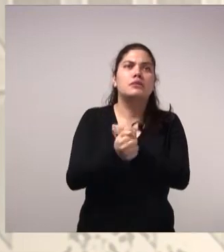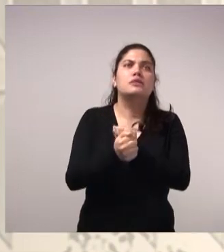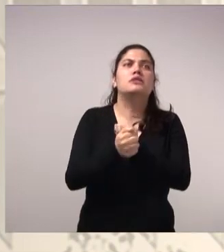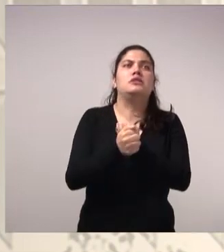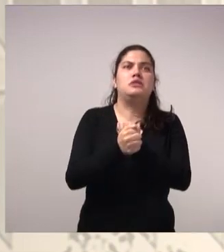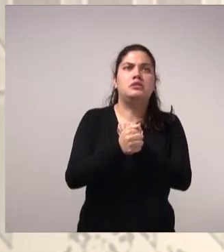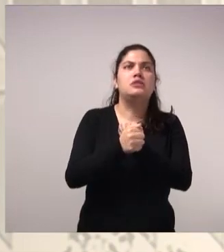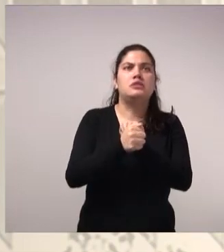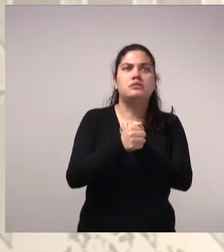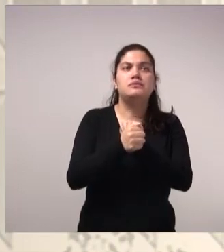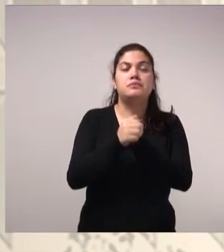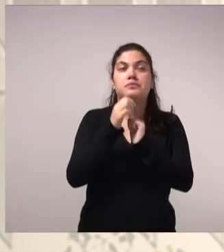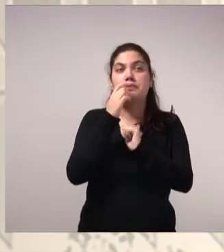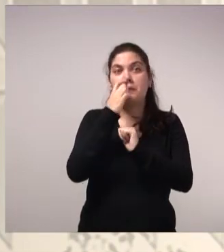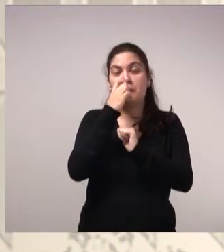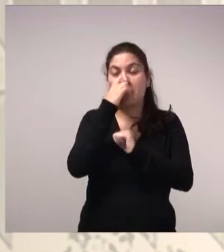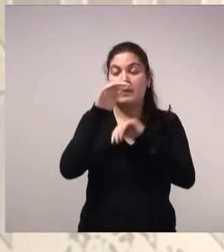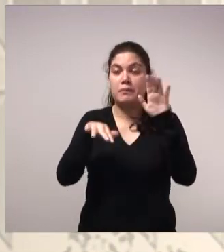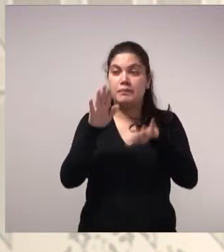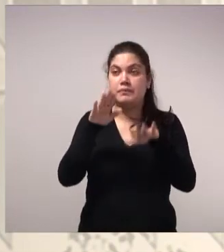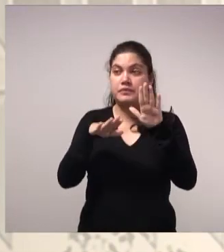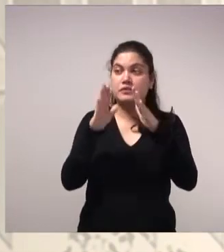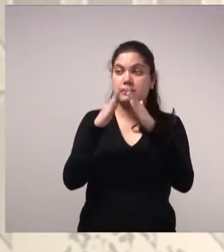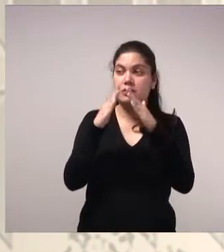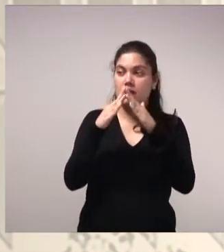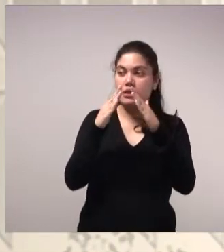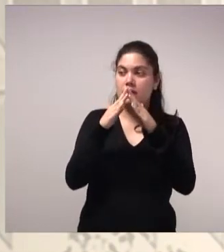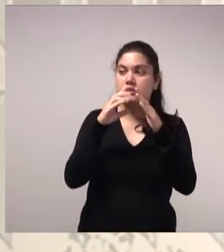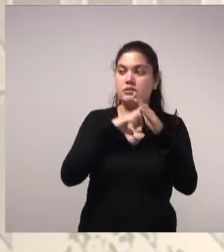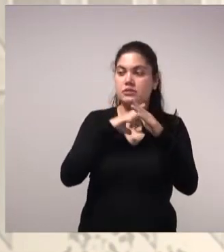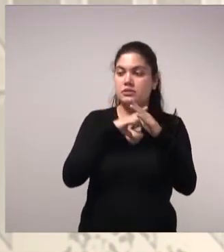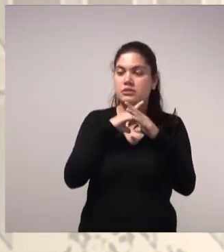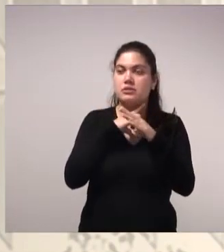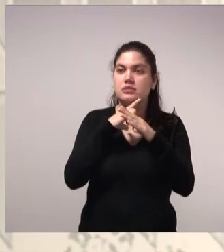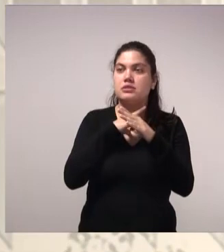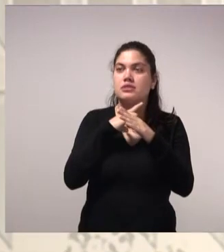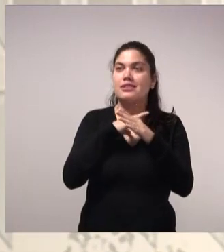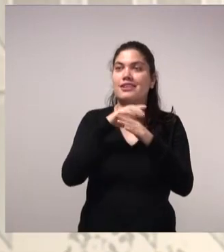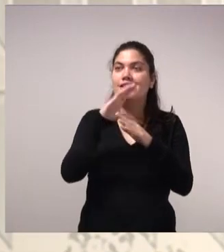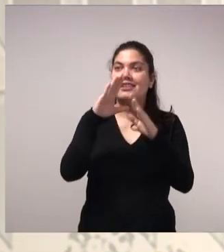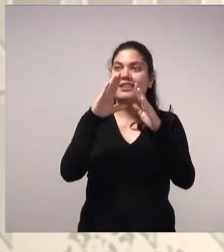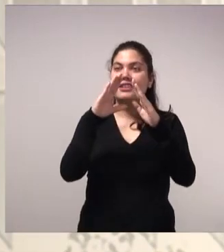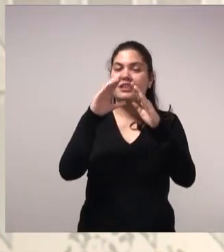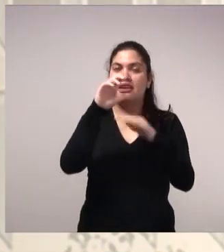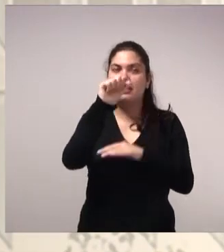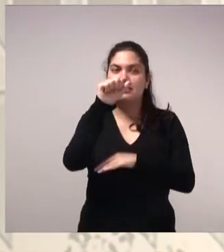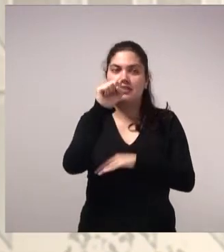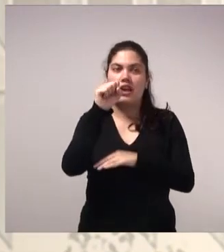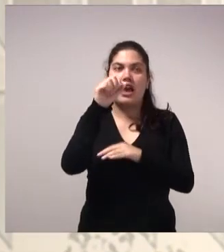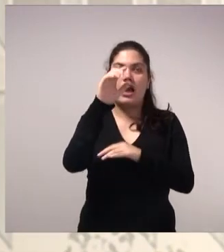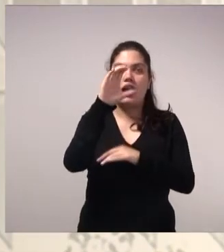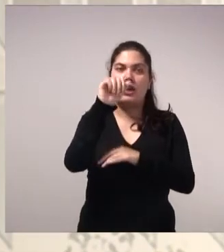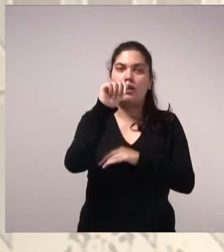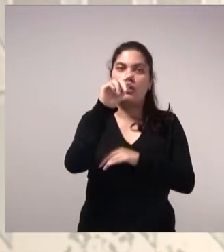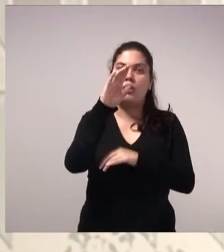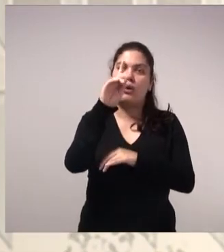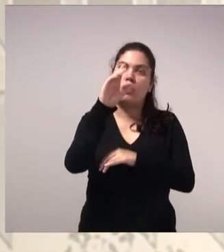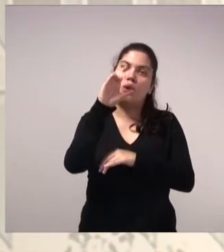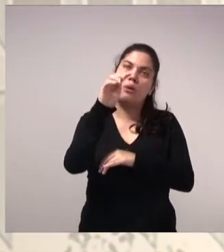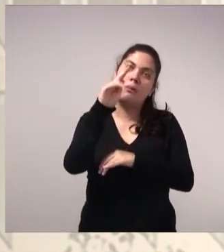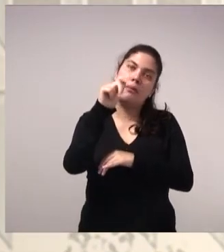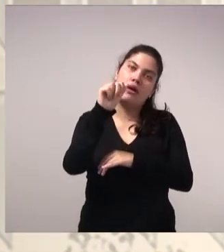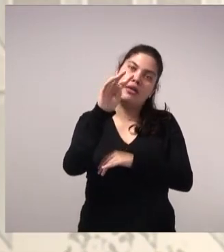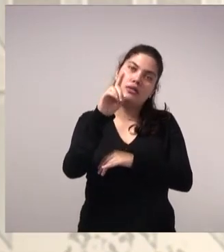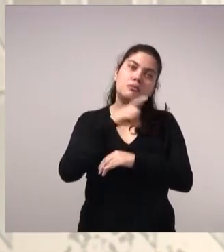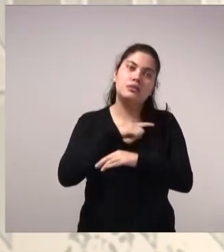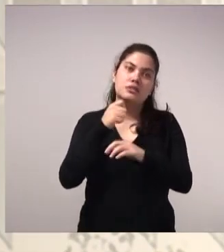Geralmente, residências com caixas de descarga acoplada necessitam de uma intervenção